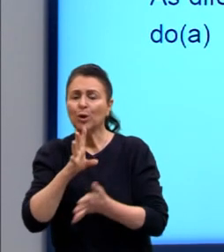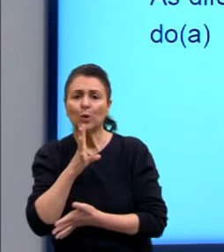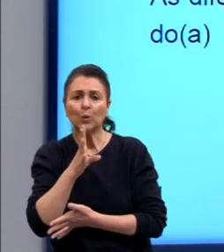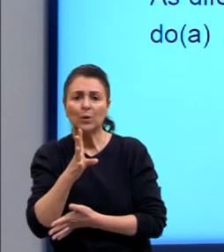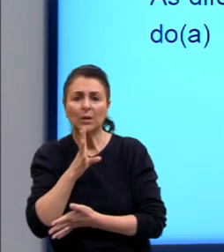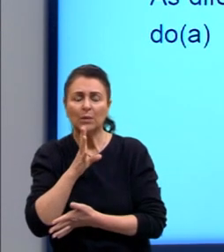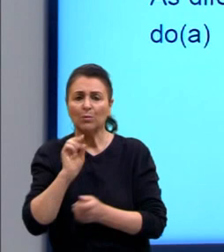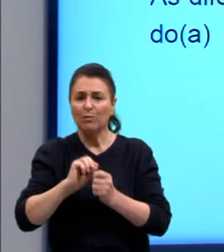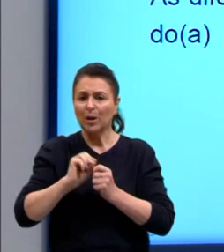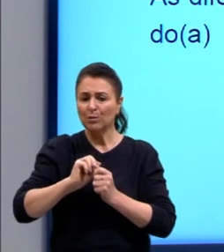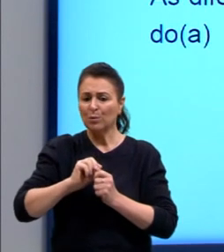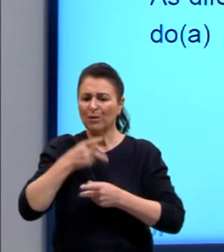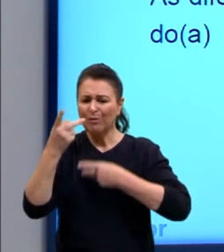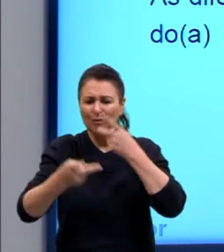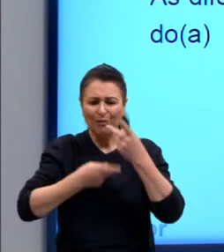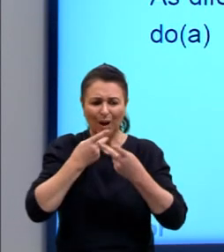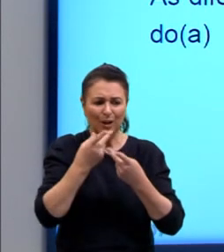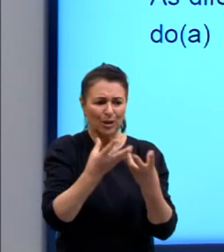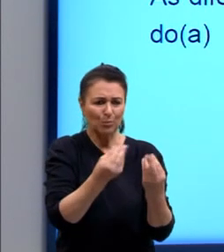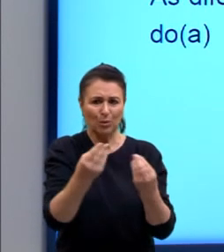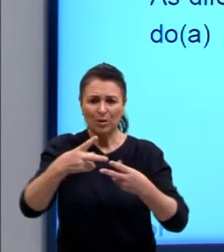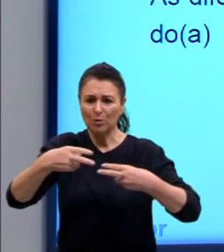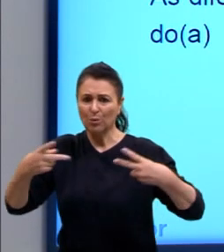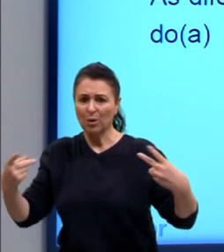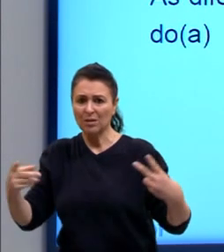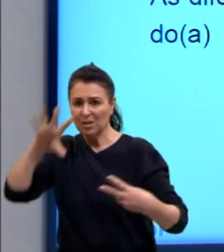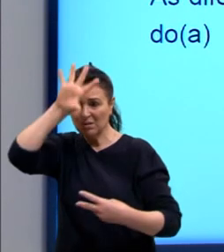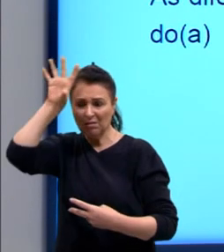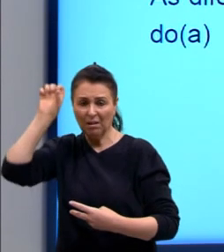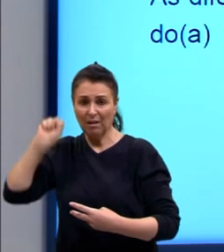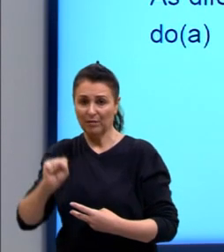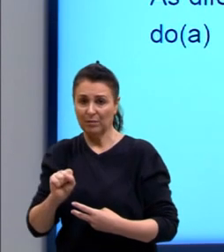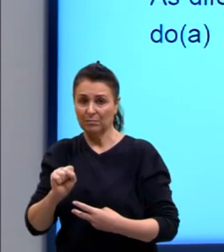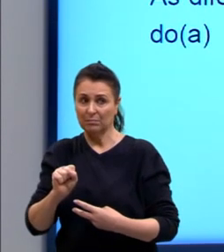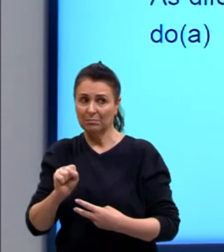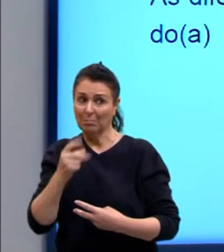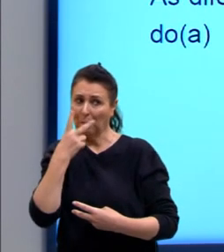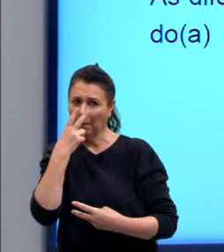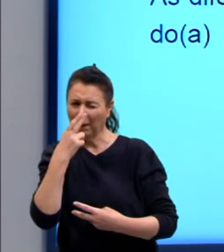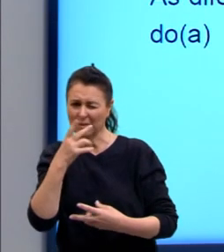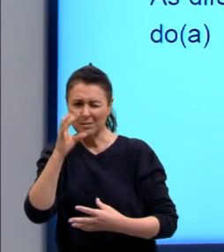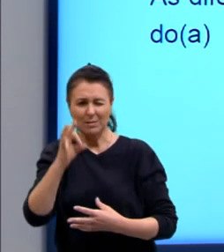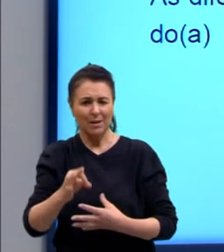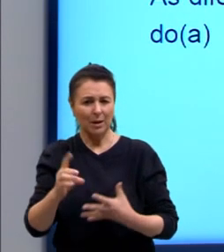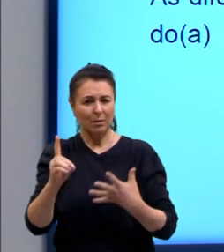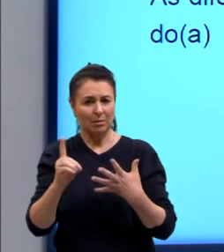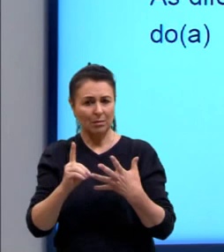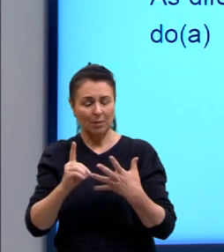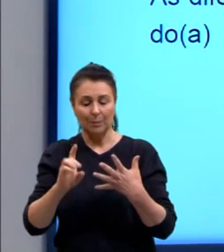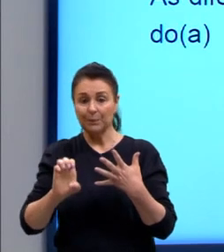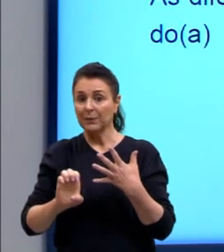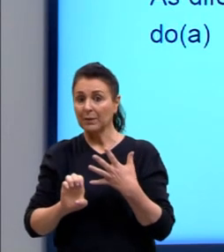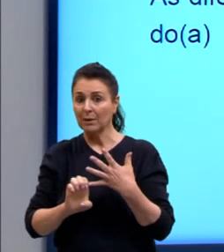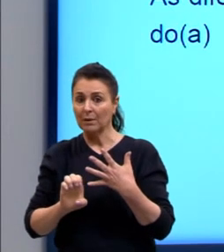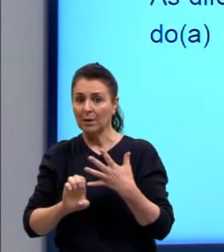muitas coisas sobre o continente africano. Me parece. alternativa D. E a alternativa E.